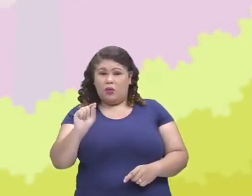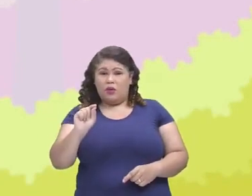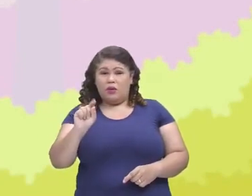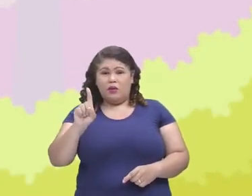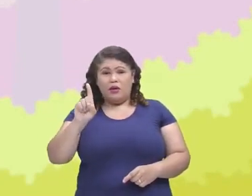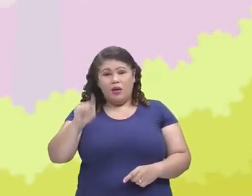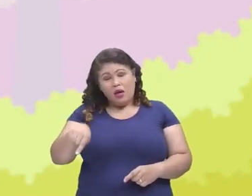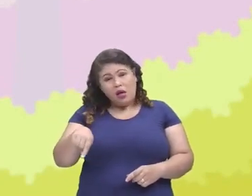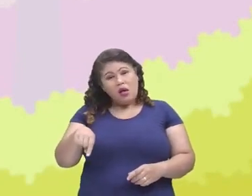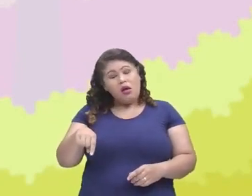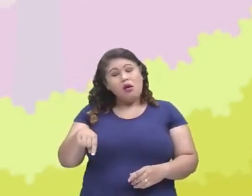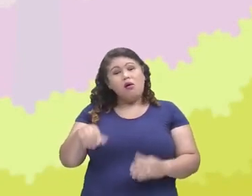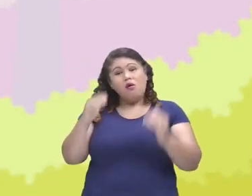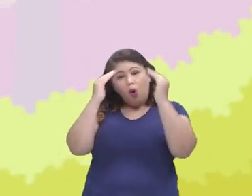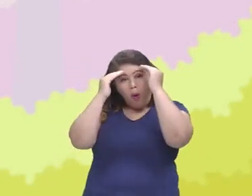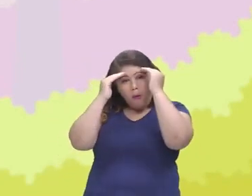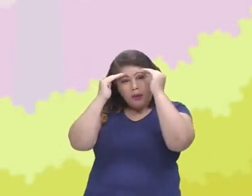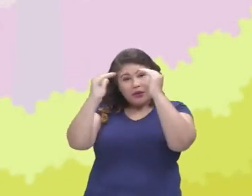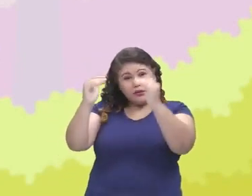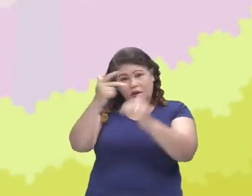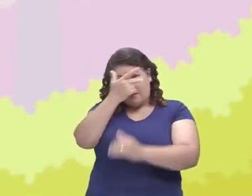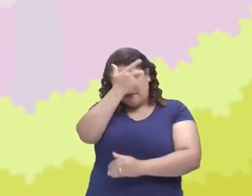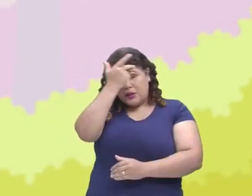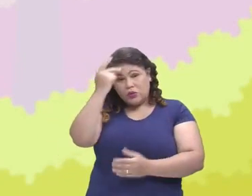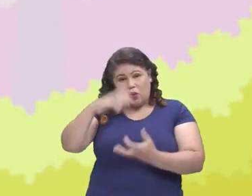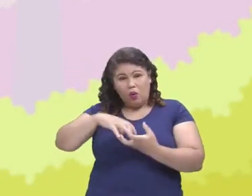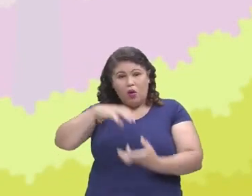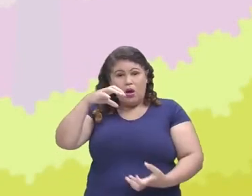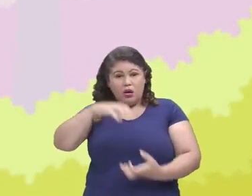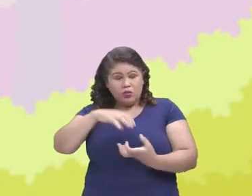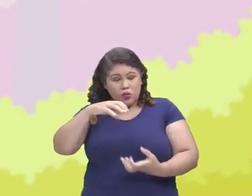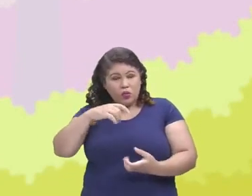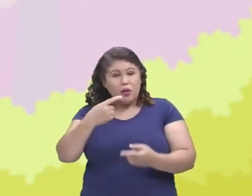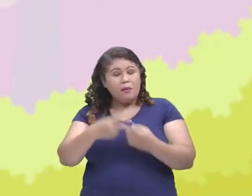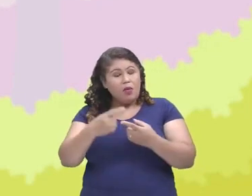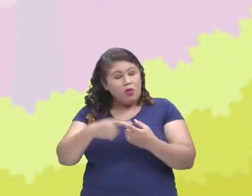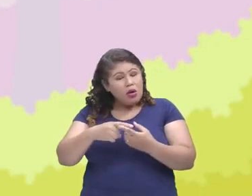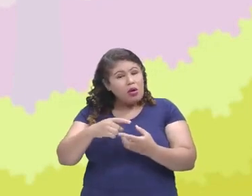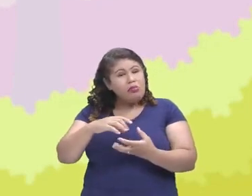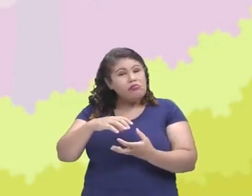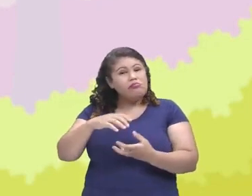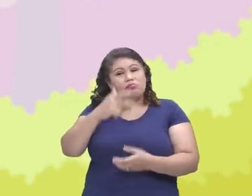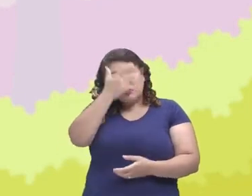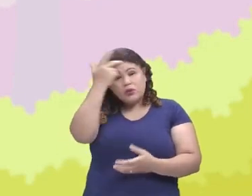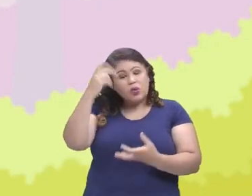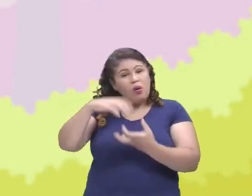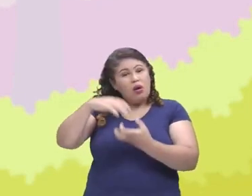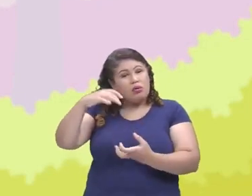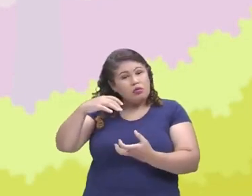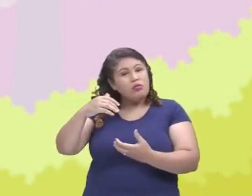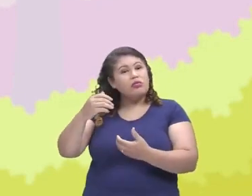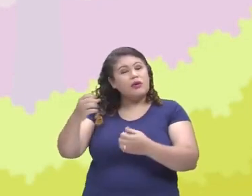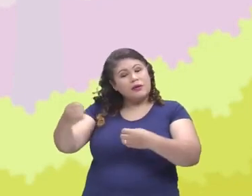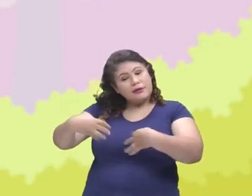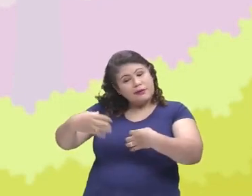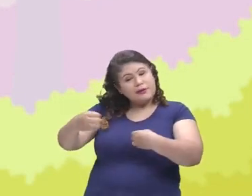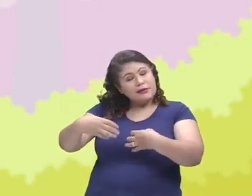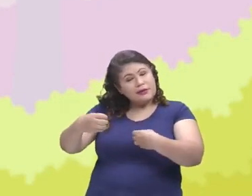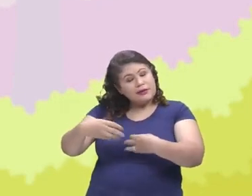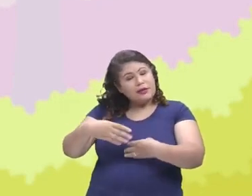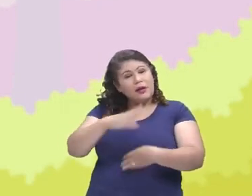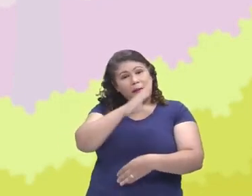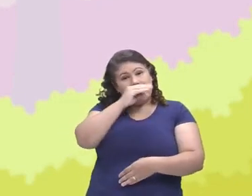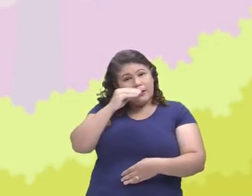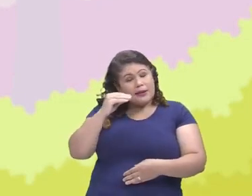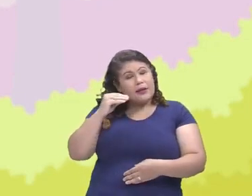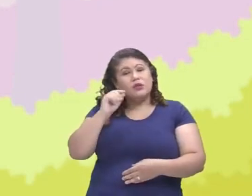aprender a escutar os mais velhos. Os mais velhos ensinam que você, criança, deve estudar, porque estudar é